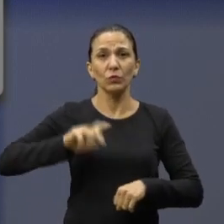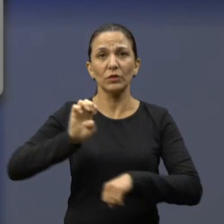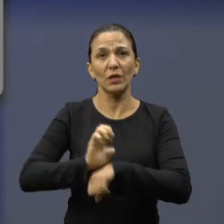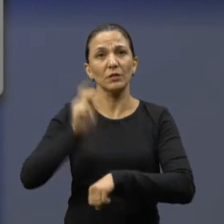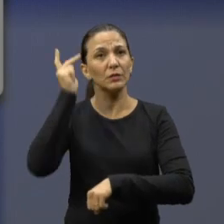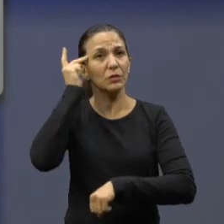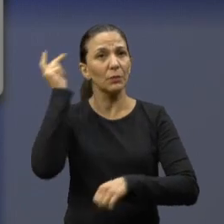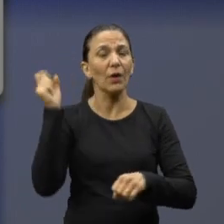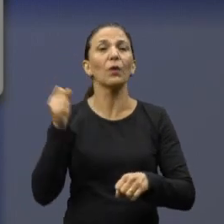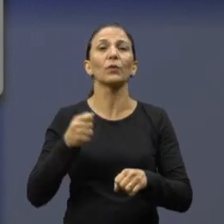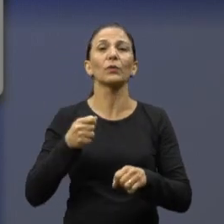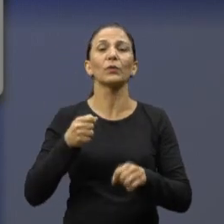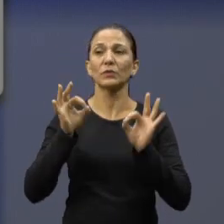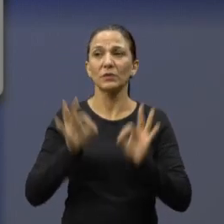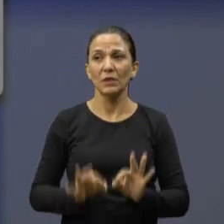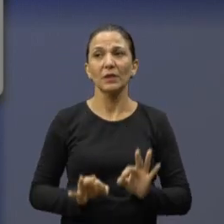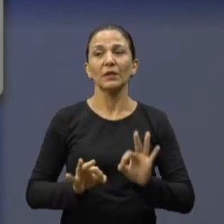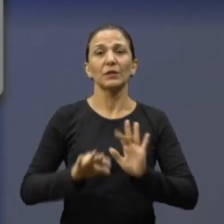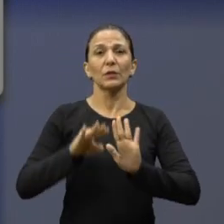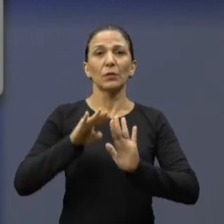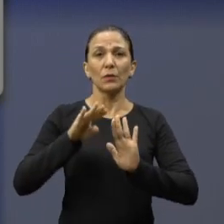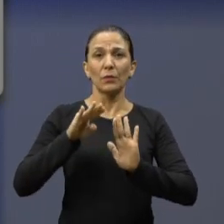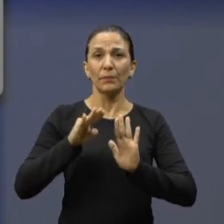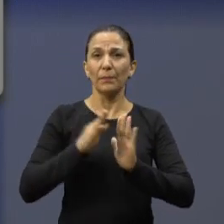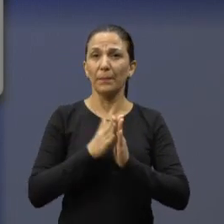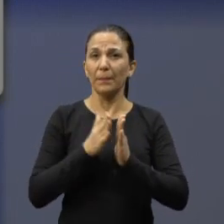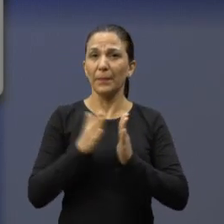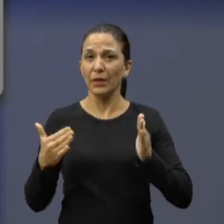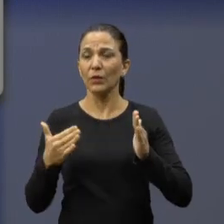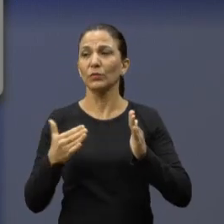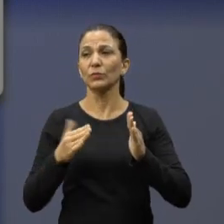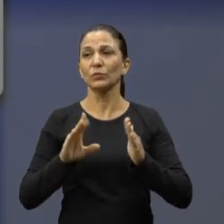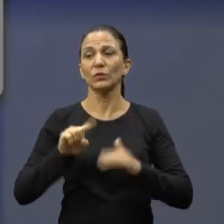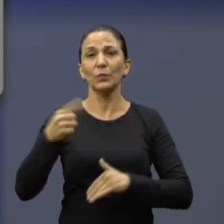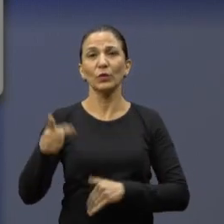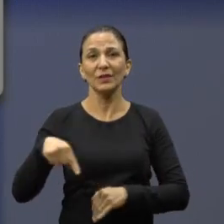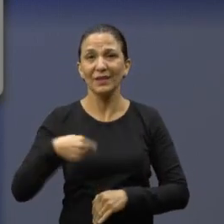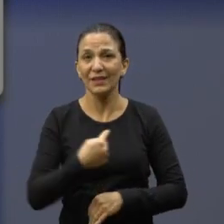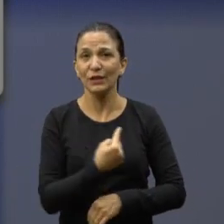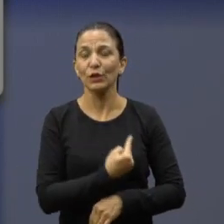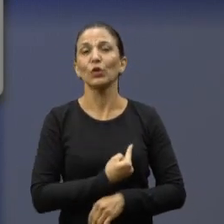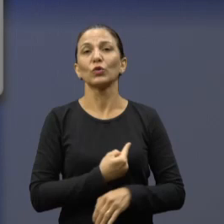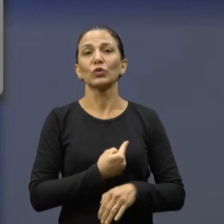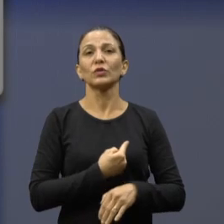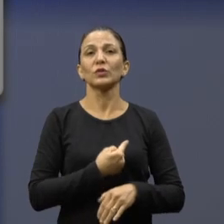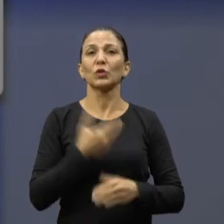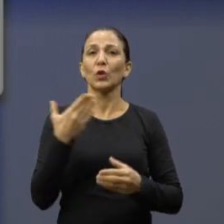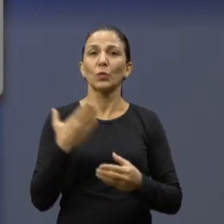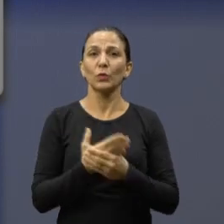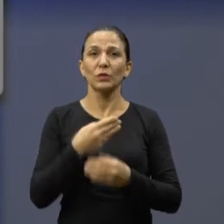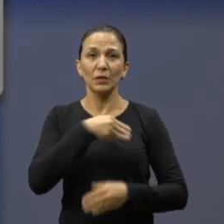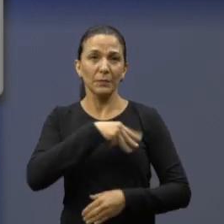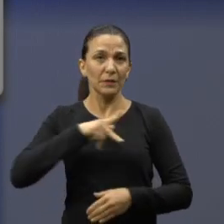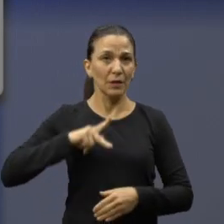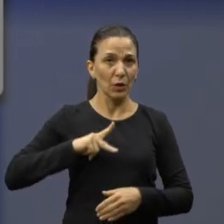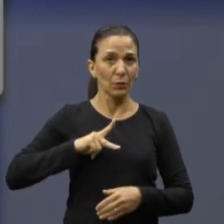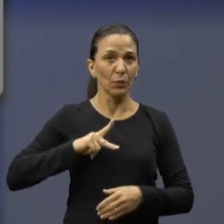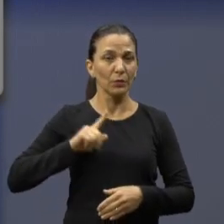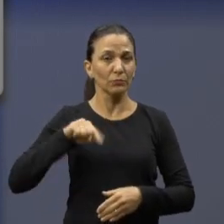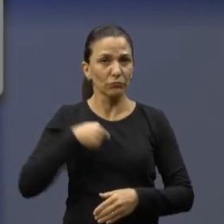para cumprir, a Prefeitura cumprir, após a nossa representação no Ministério Público.